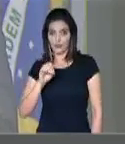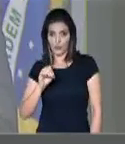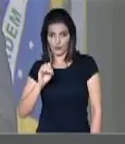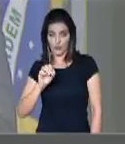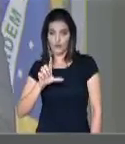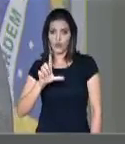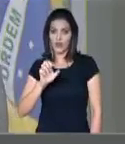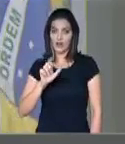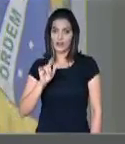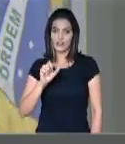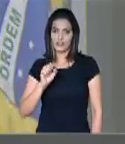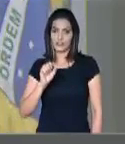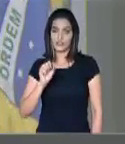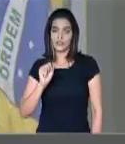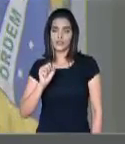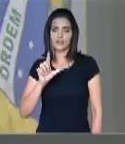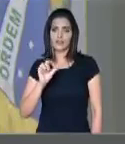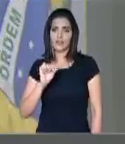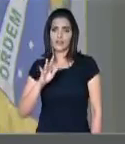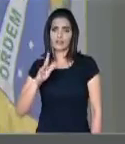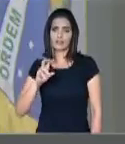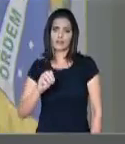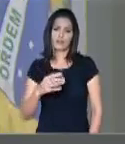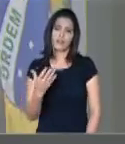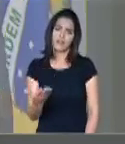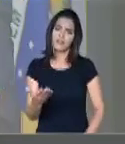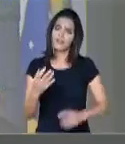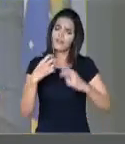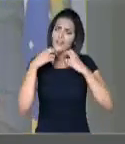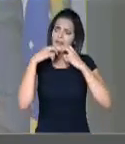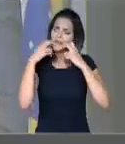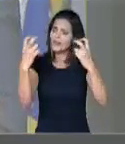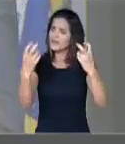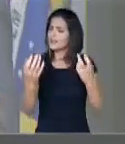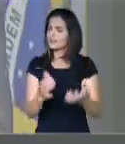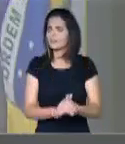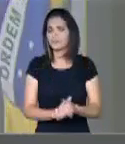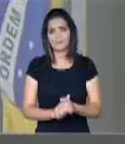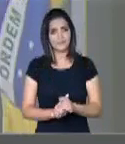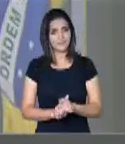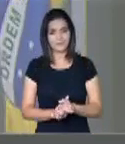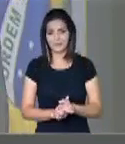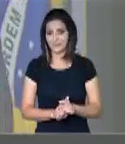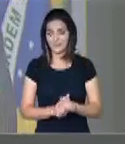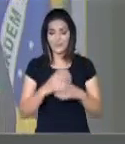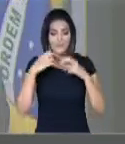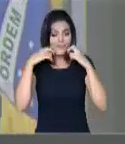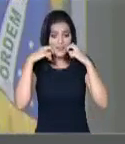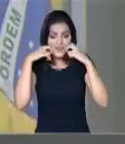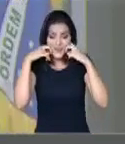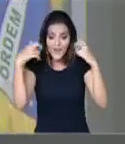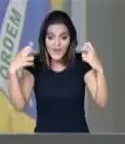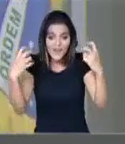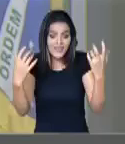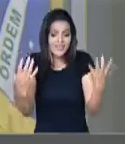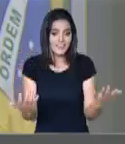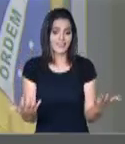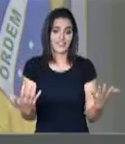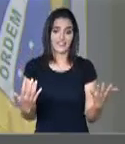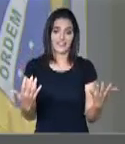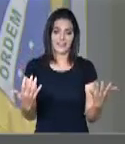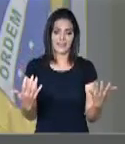Presidente, é uma vergonha esta casa usar a sua maior